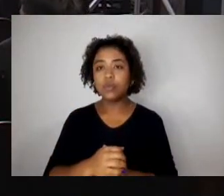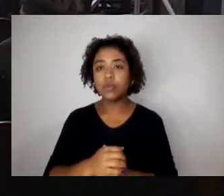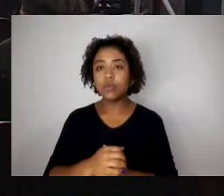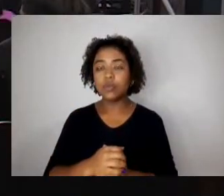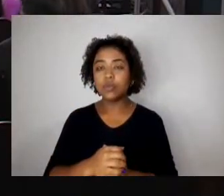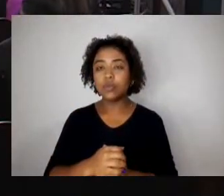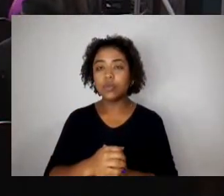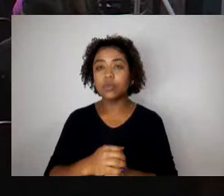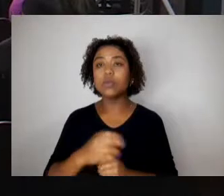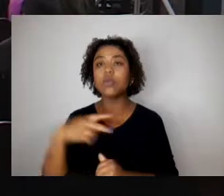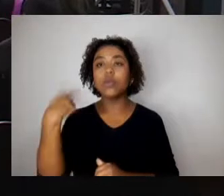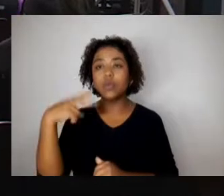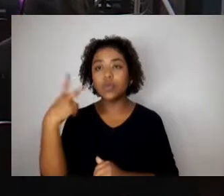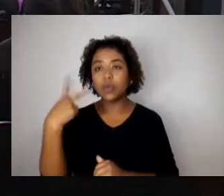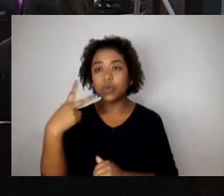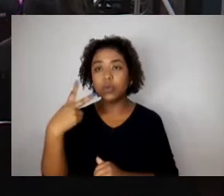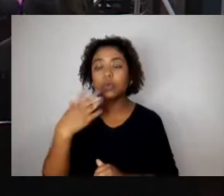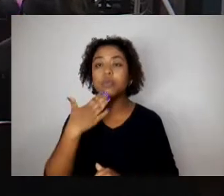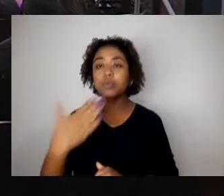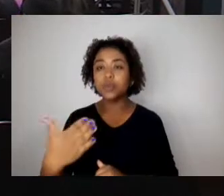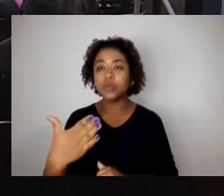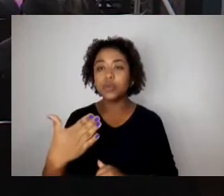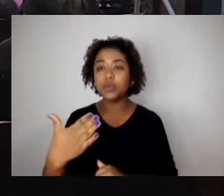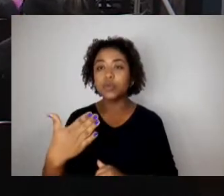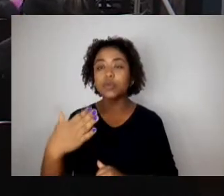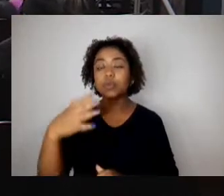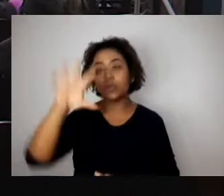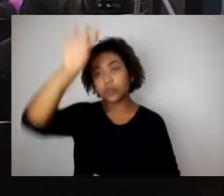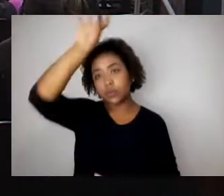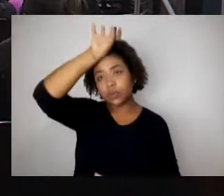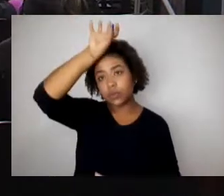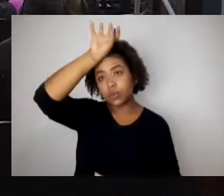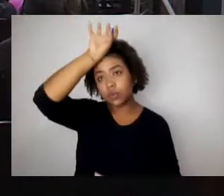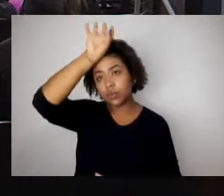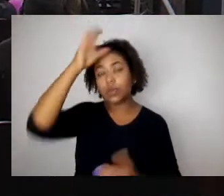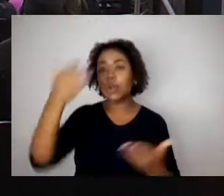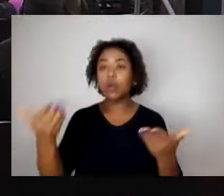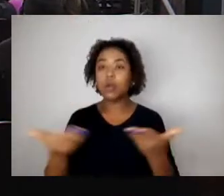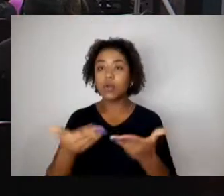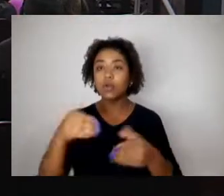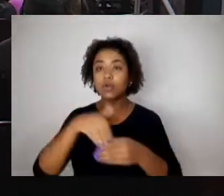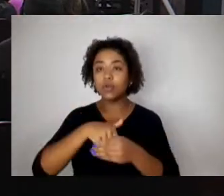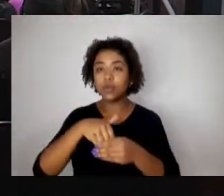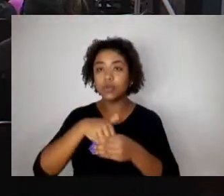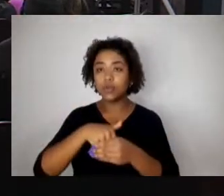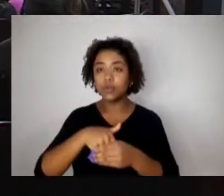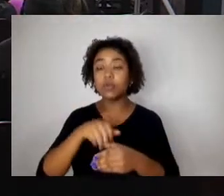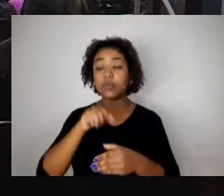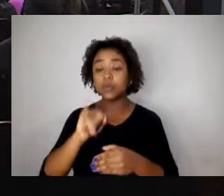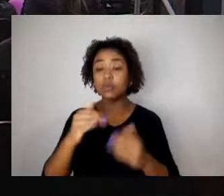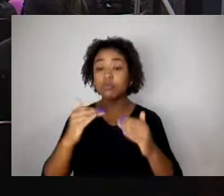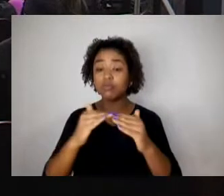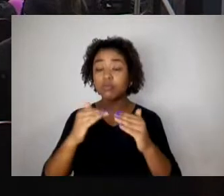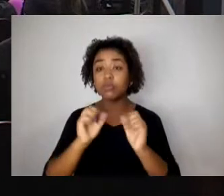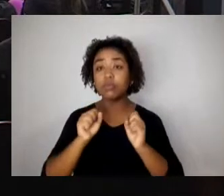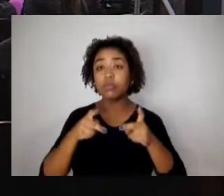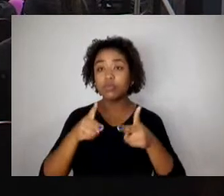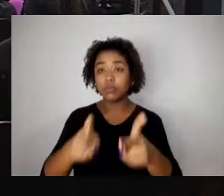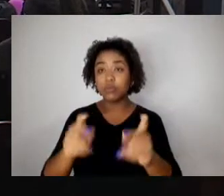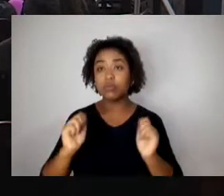Vereador, solicitação do vereador Vágui de Oliveira, encontro-se em votação. Vereadores, vereadores, concordam, permaneçam como estão.